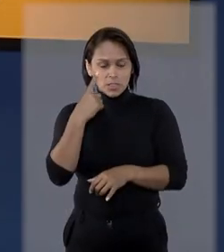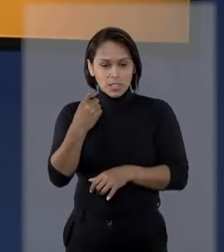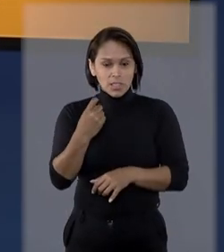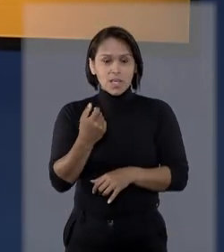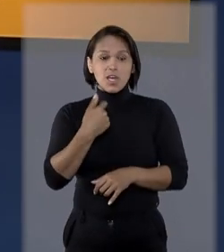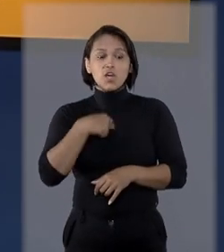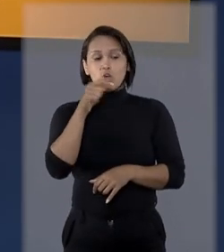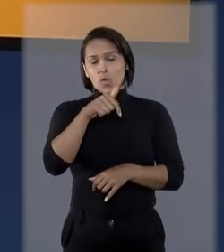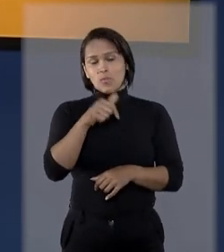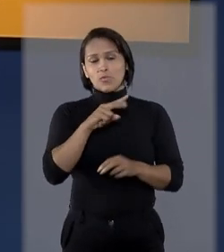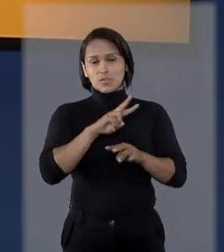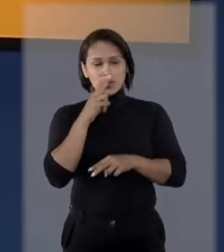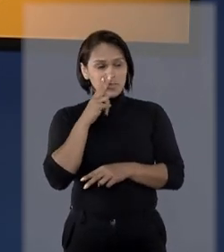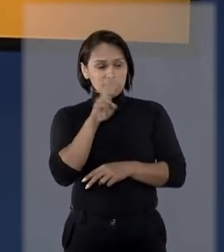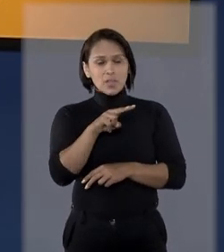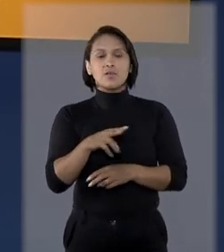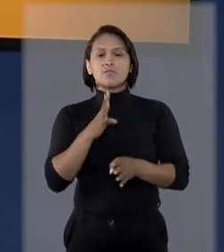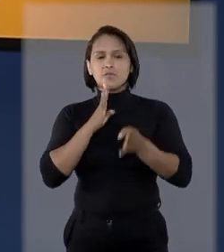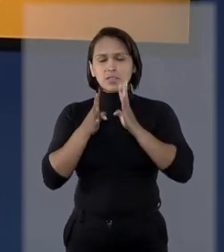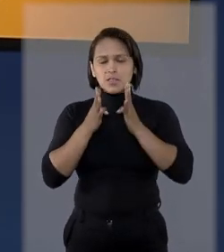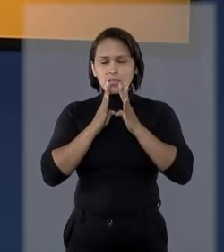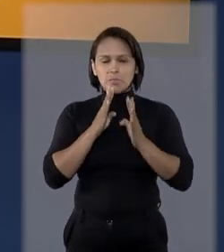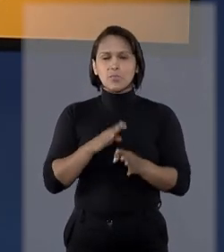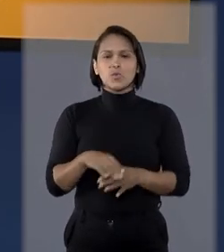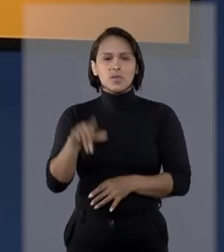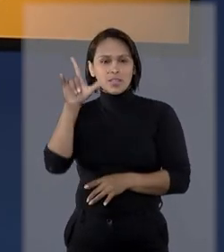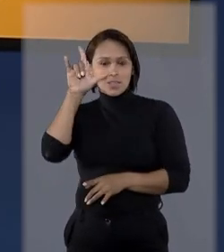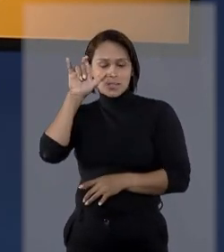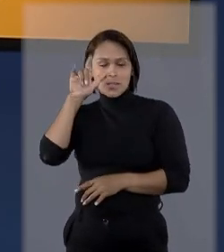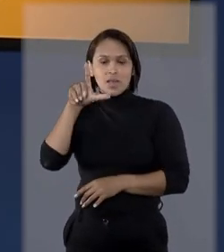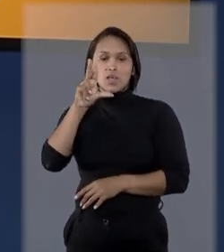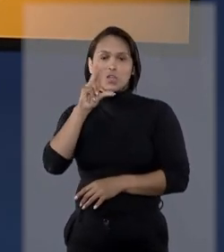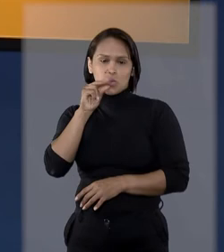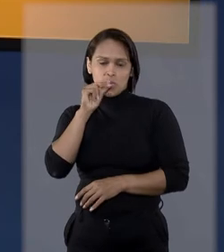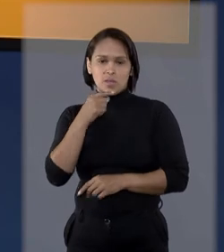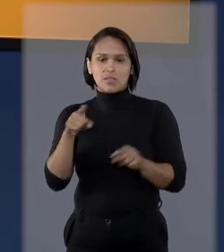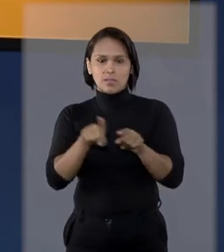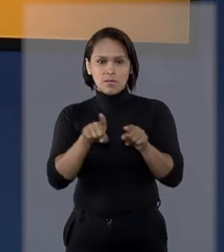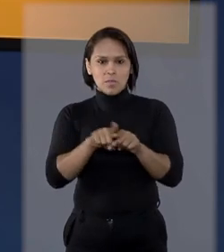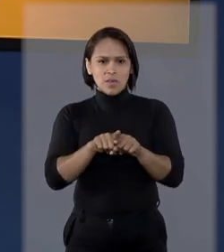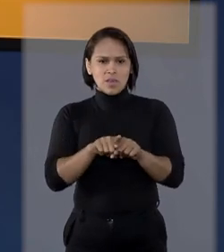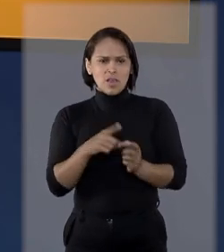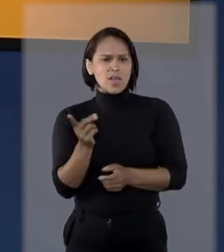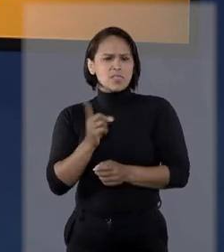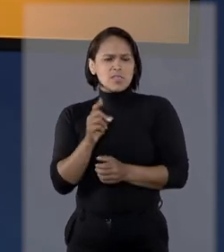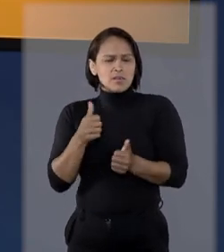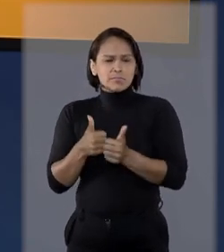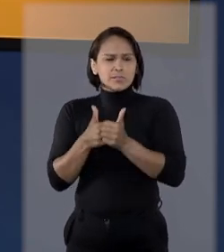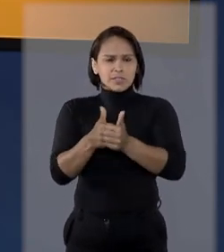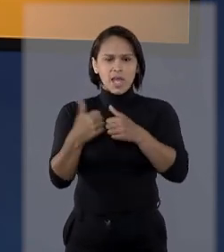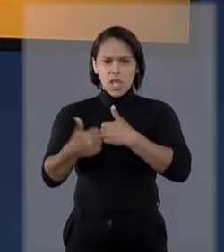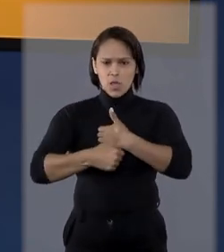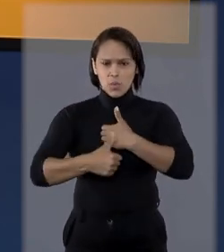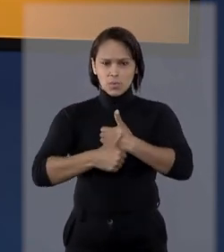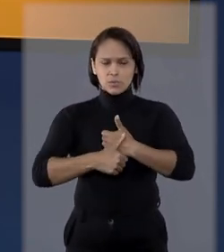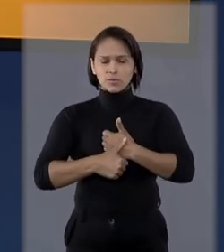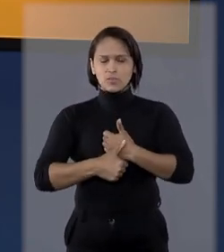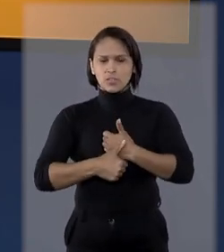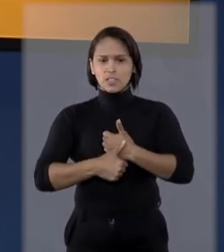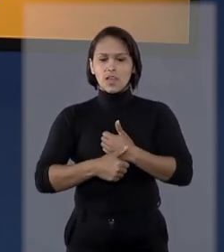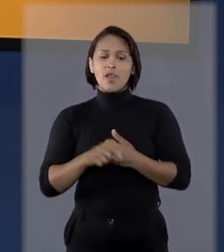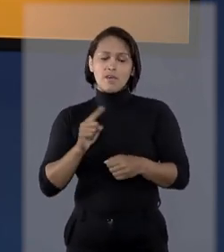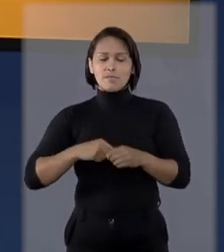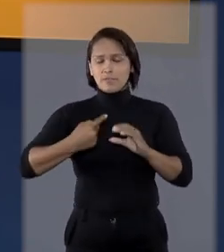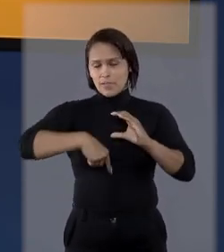E como você viu aqui, estamos no Facebook, Instagram e Twitter também. Se você ainda não segue ou curte as nossas